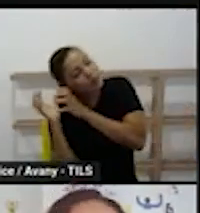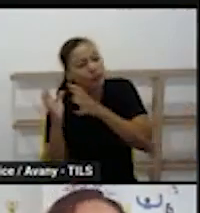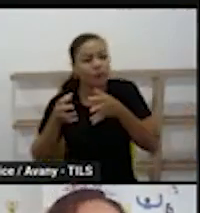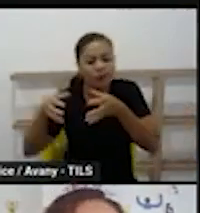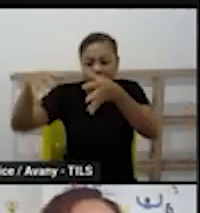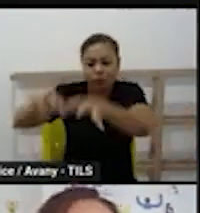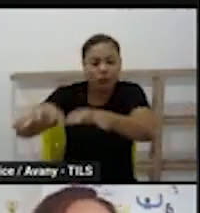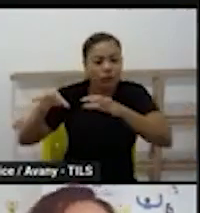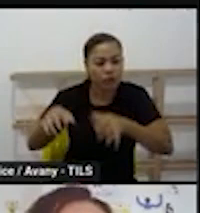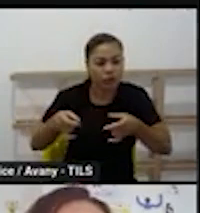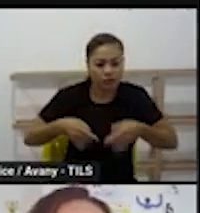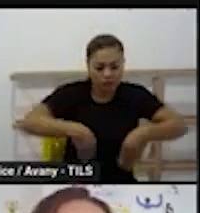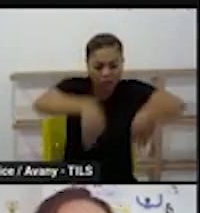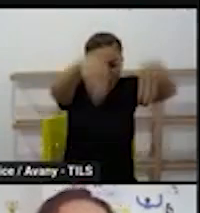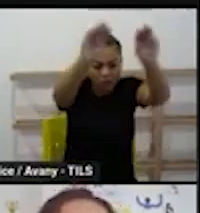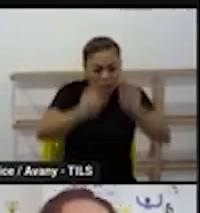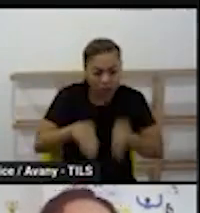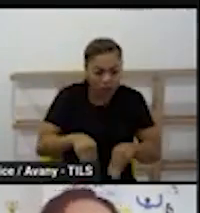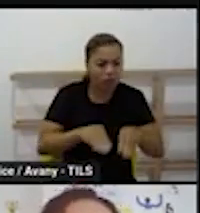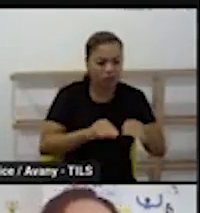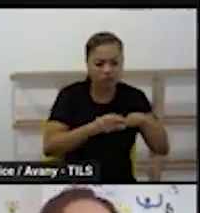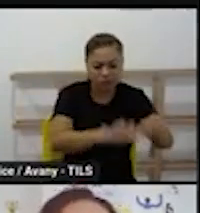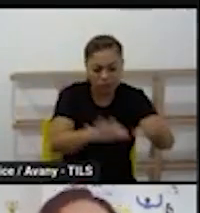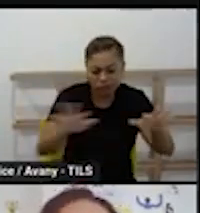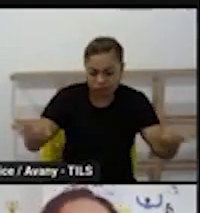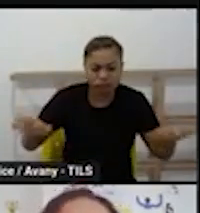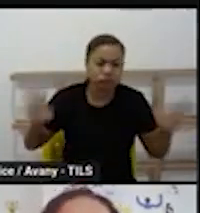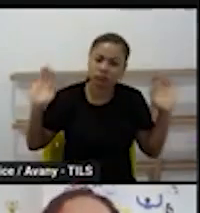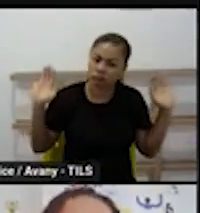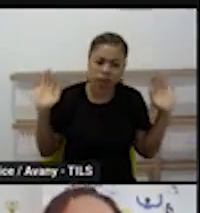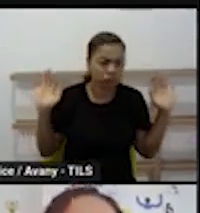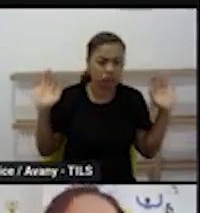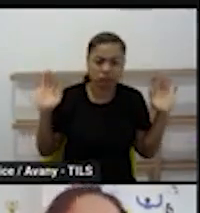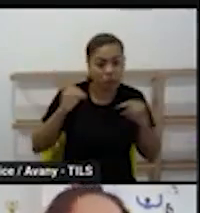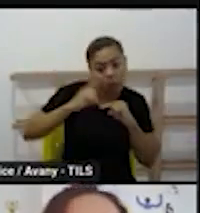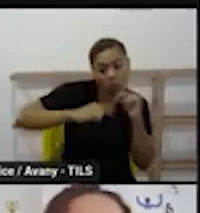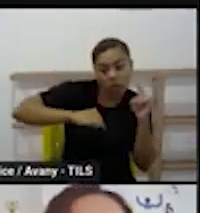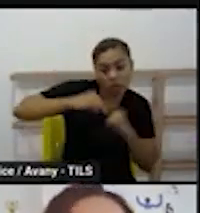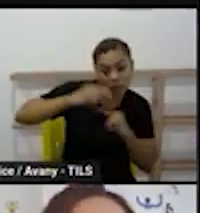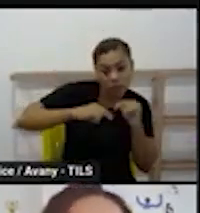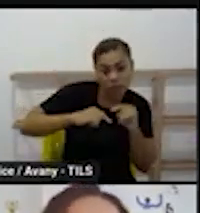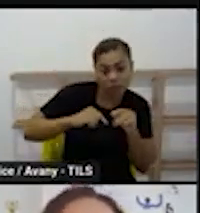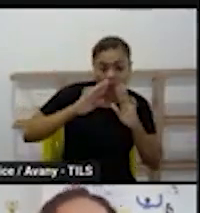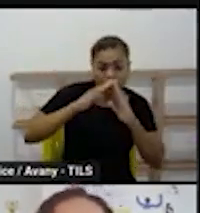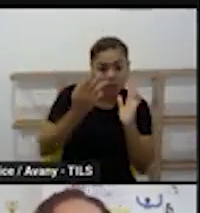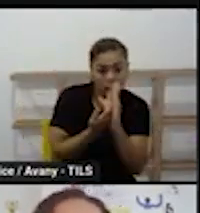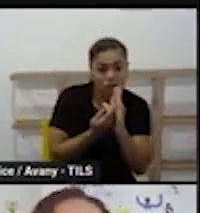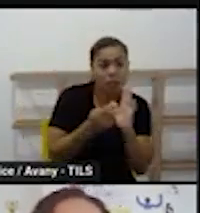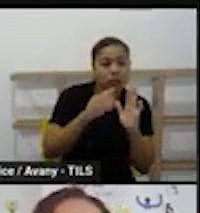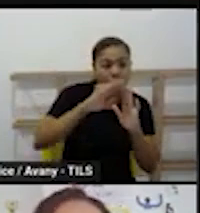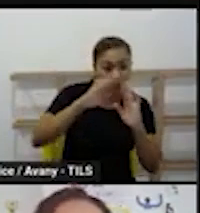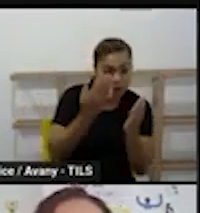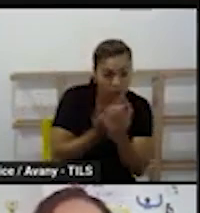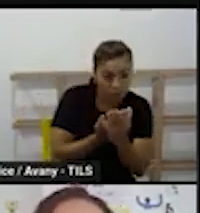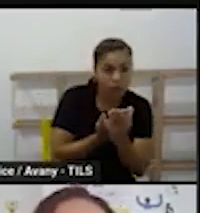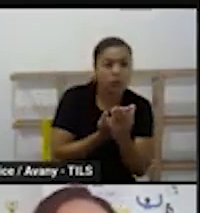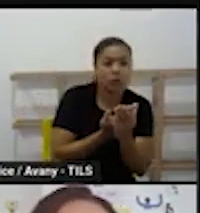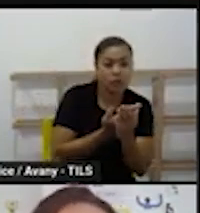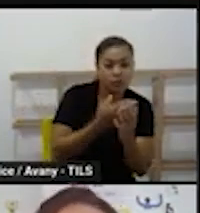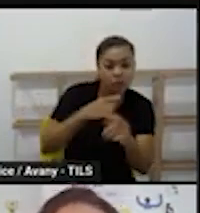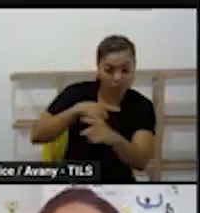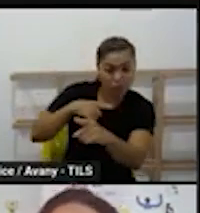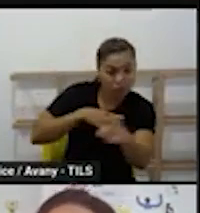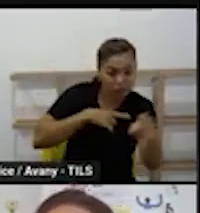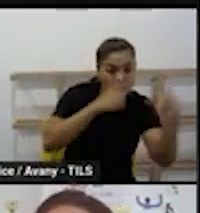tatame tem escola que tem esteira então vai depender do material de cada escola né como é que vocês vão organizar essa